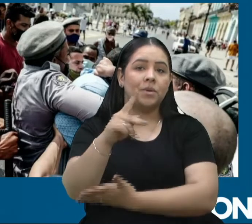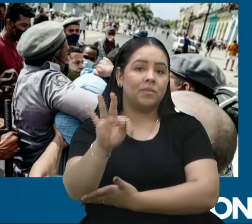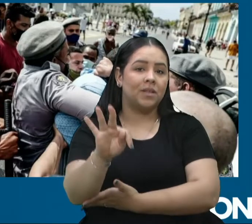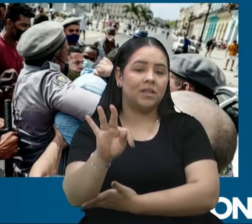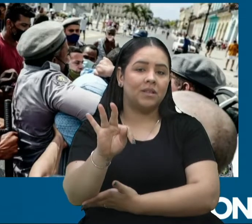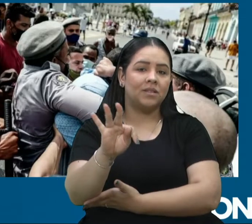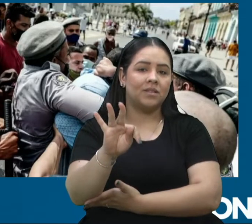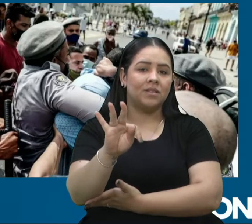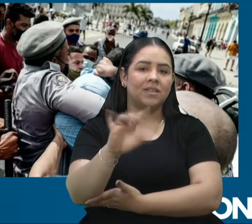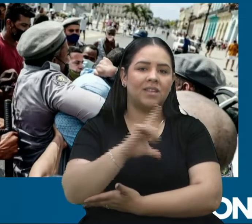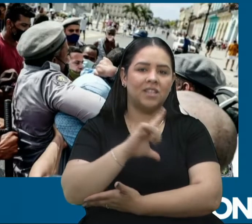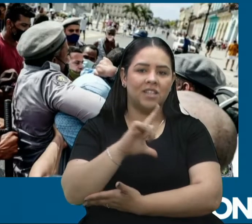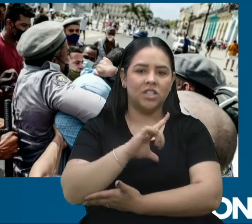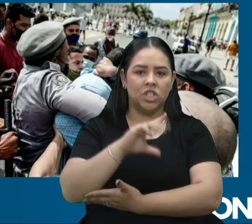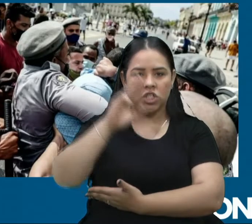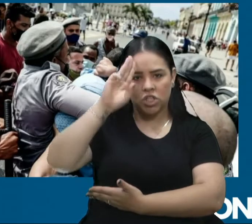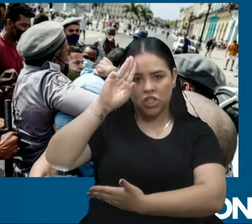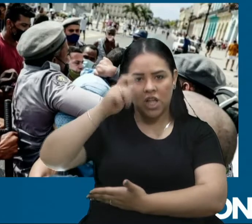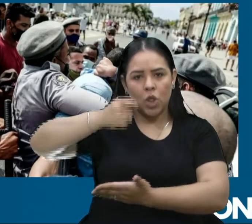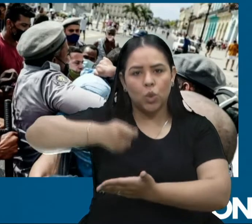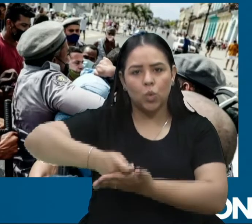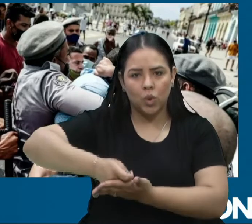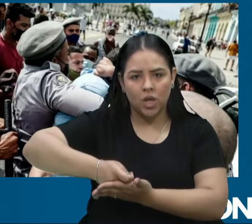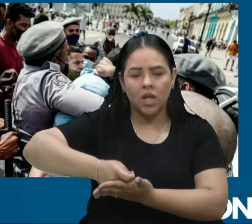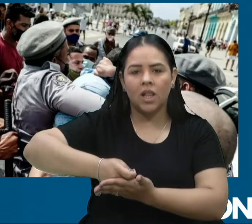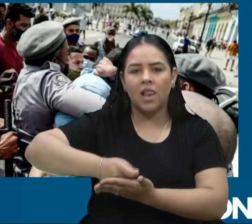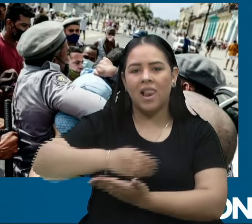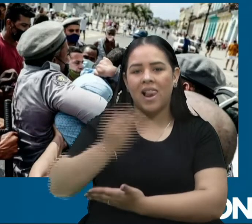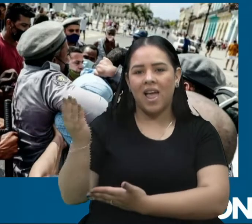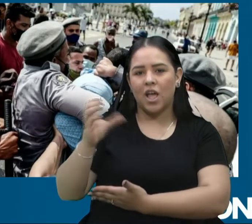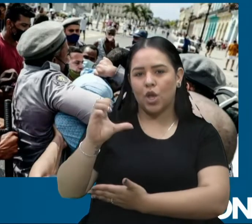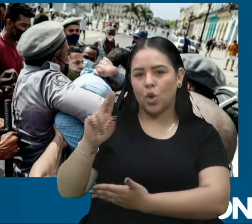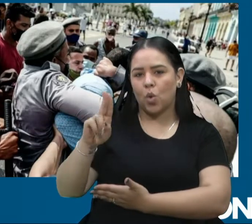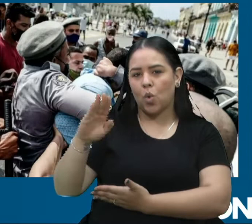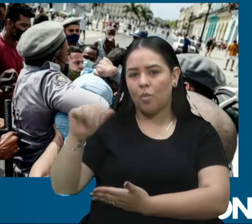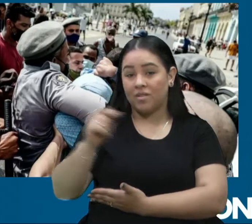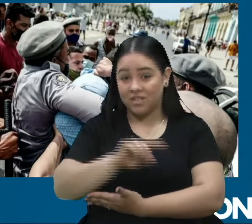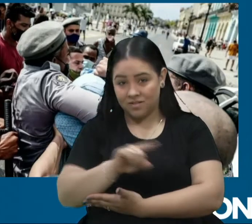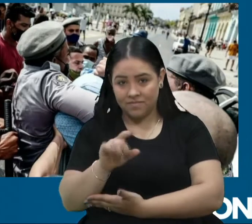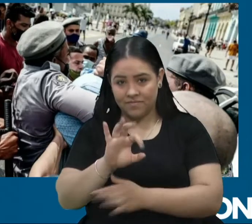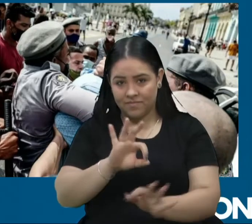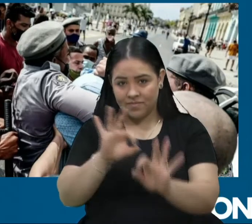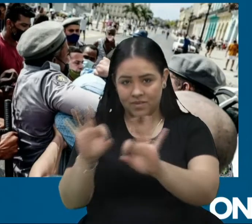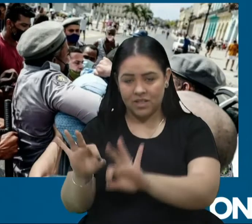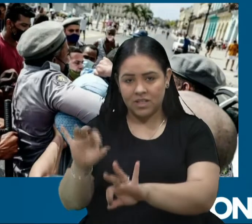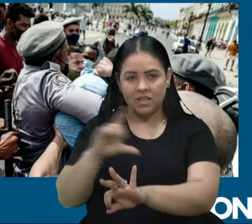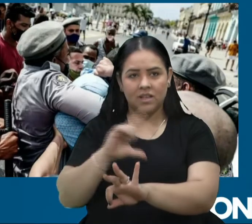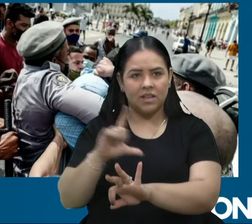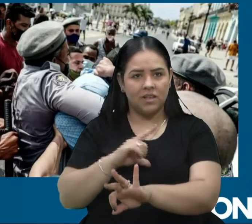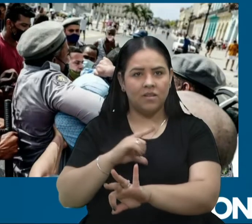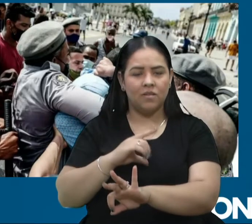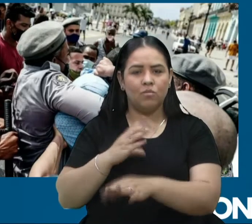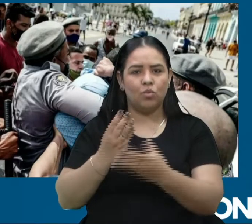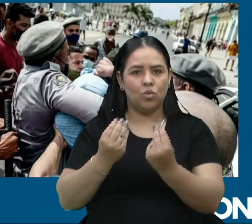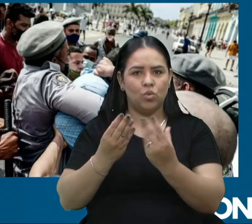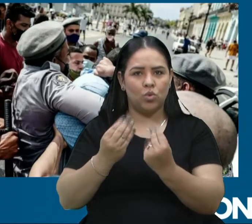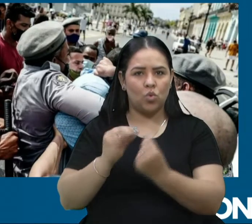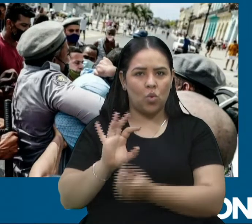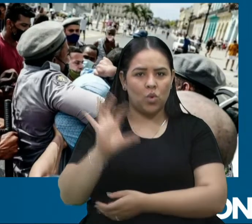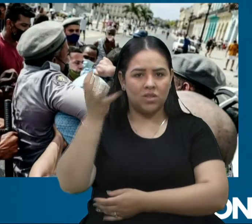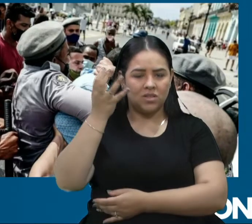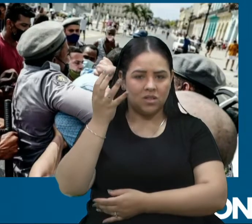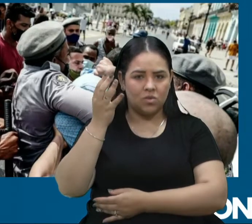em Cuba, para quem acompanhou as mídias sociais, nos últimos dias do noticiário, vocês vão ver, por exemplo, que existem fortes repressões em Cuba,